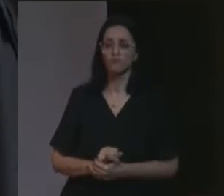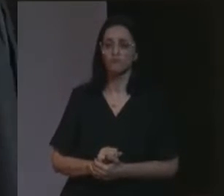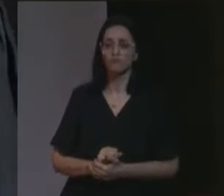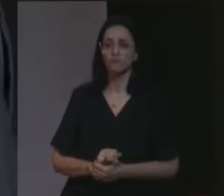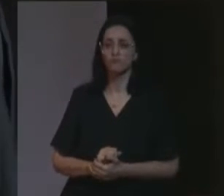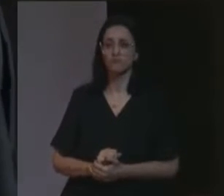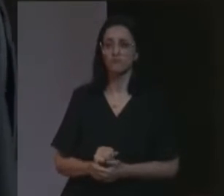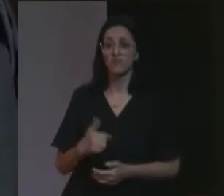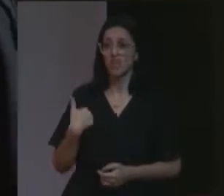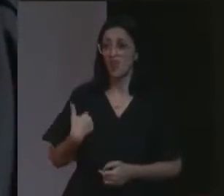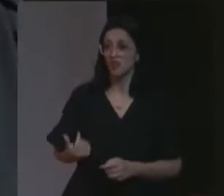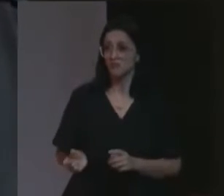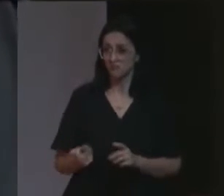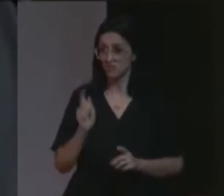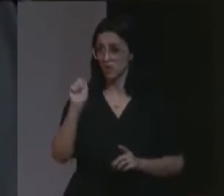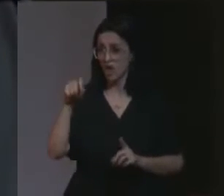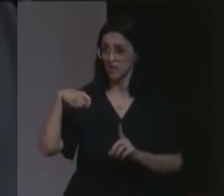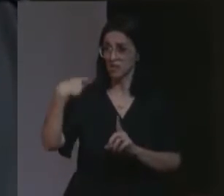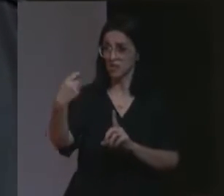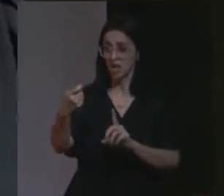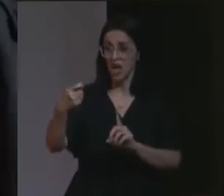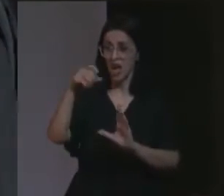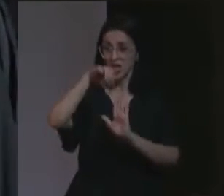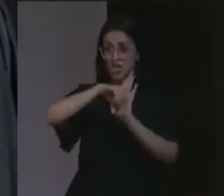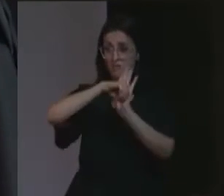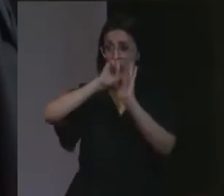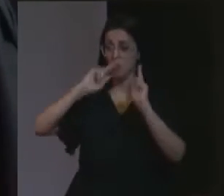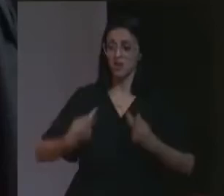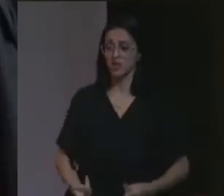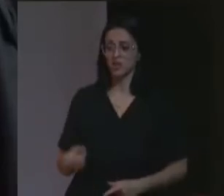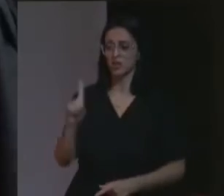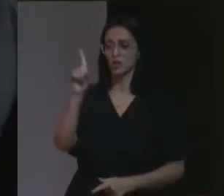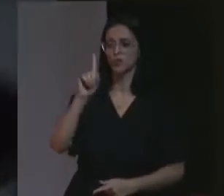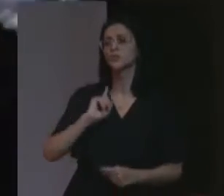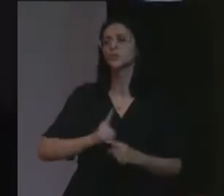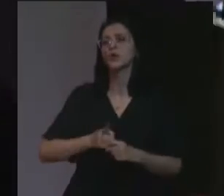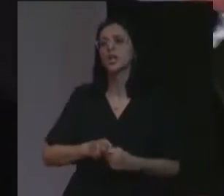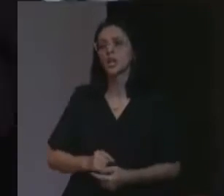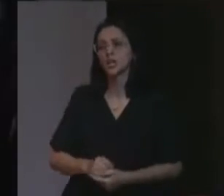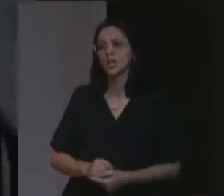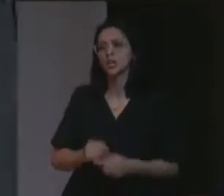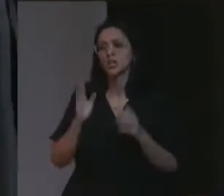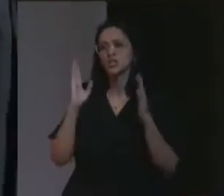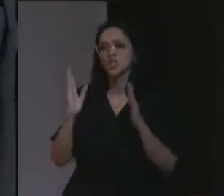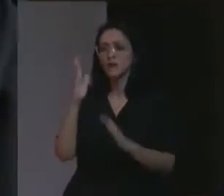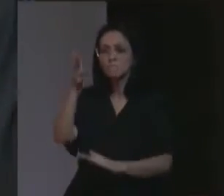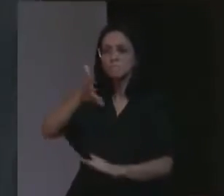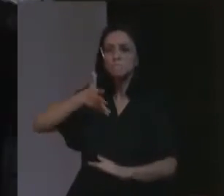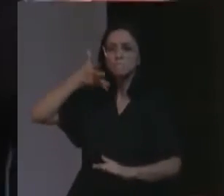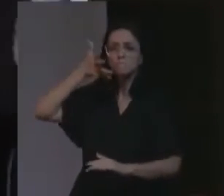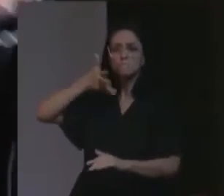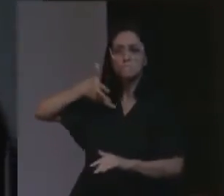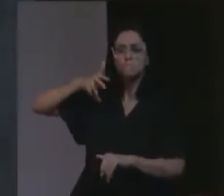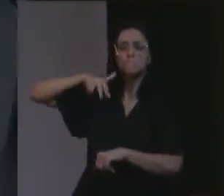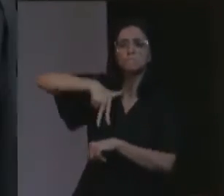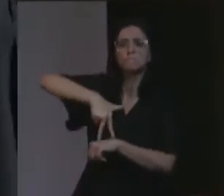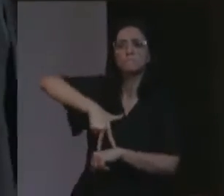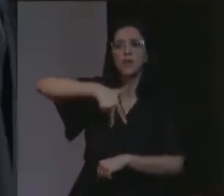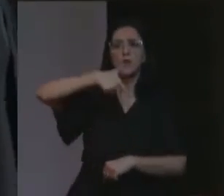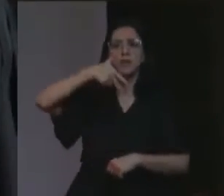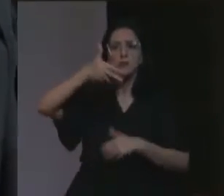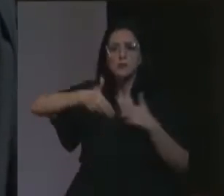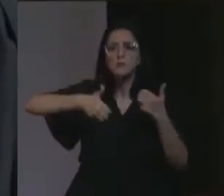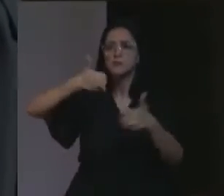ele sequer usa a expressão, crimes contra a humanidade, e por quê? Ele já via aqui, em discursos, em palestras,